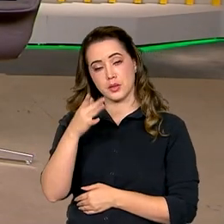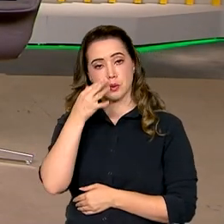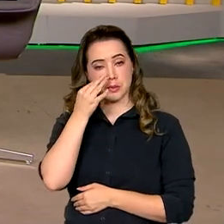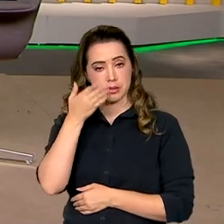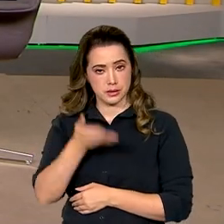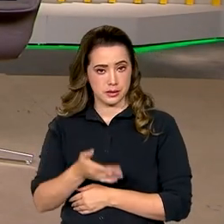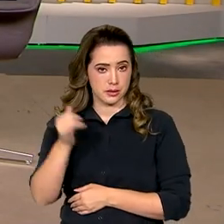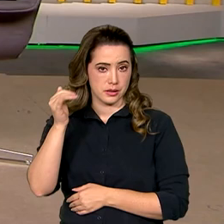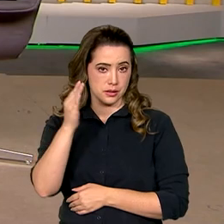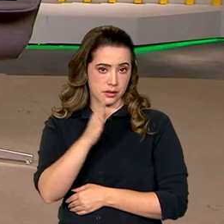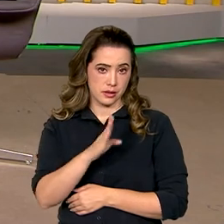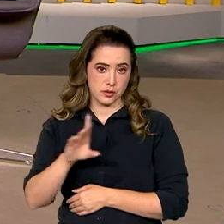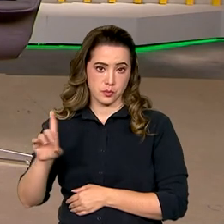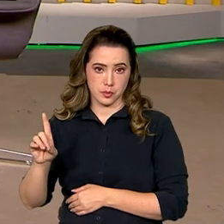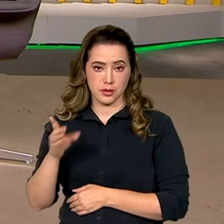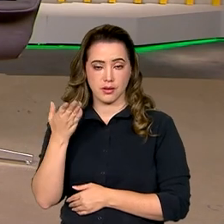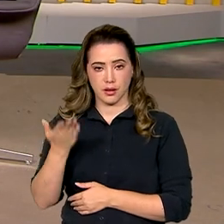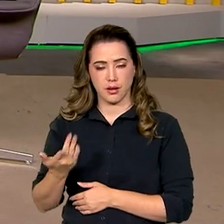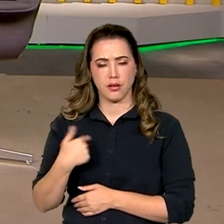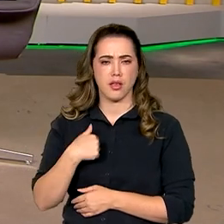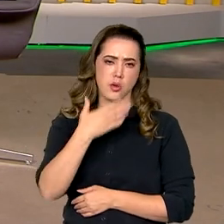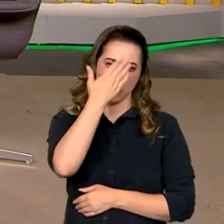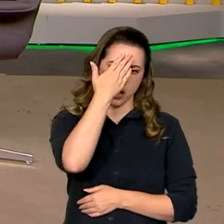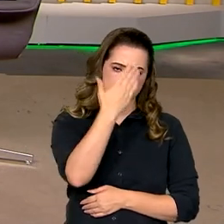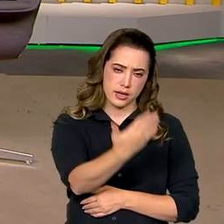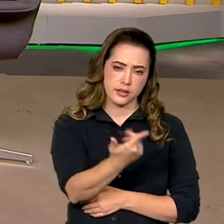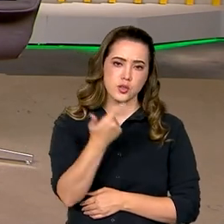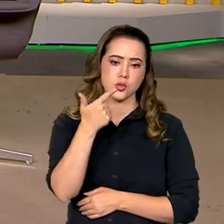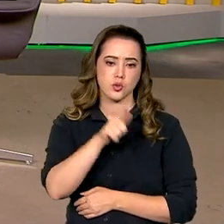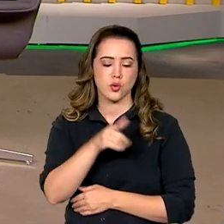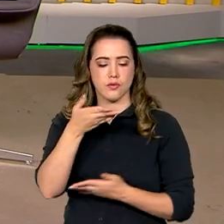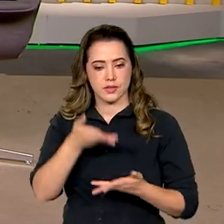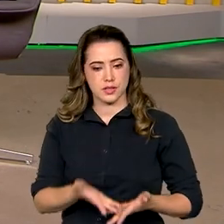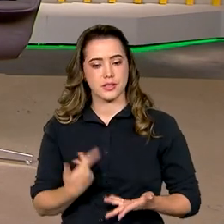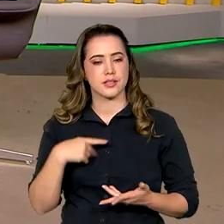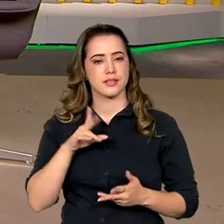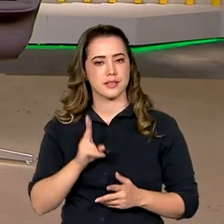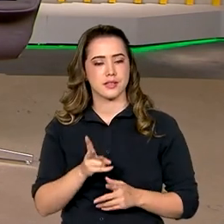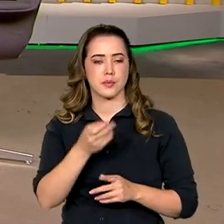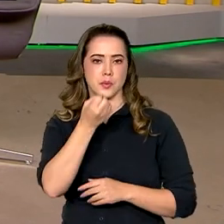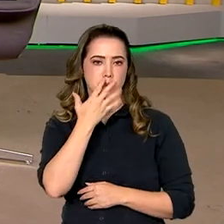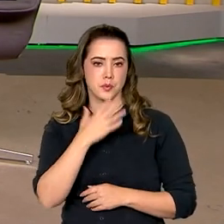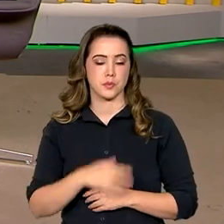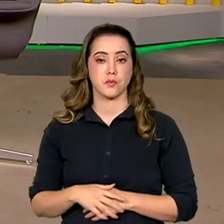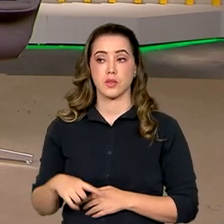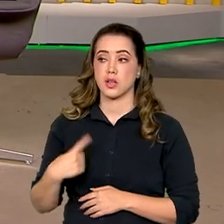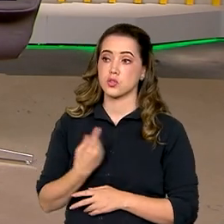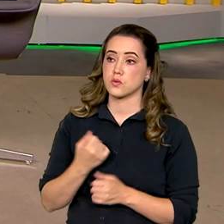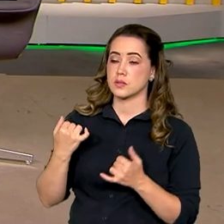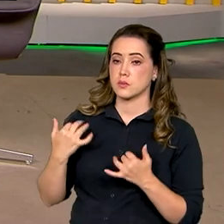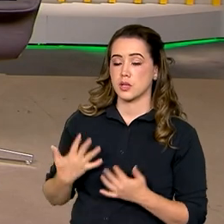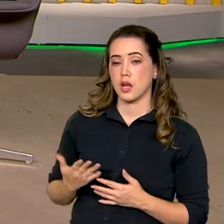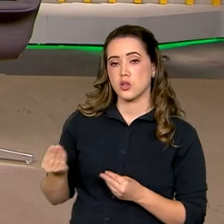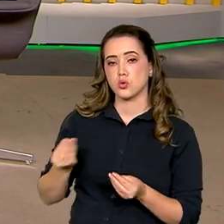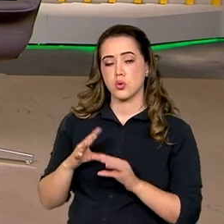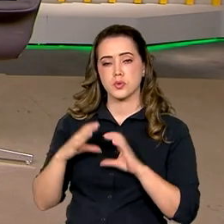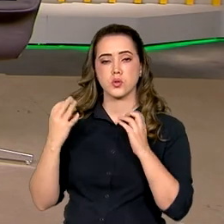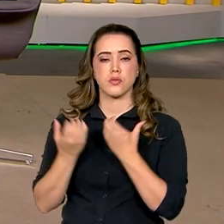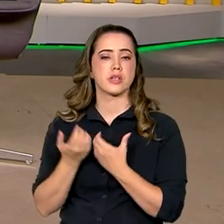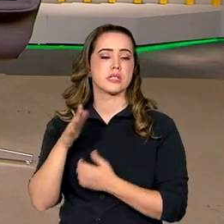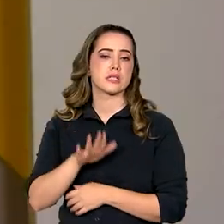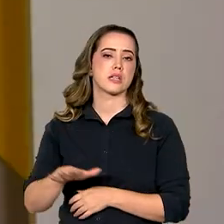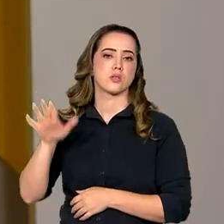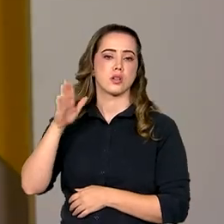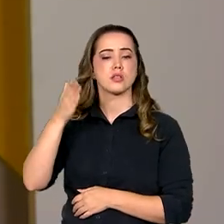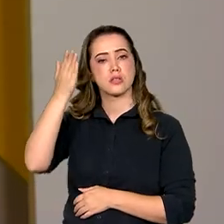presença aqui no Brasil em Dia. Eu que agradeço voltar aqui, sempre é uma satisfação. Secretário, nós vamos falar aí sobre as conferências nacionais,